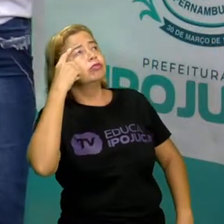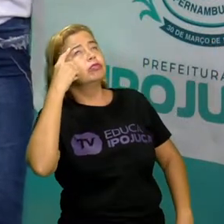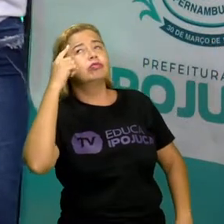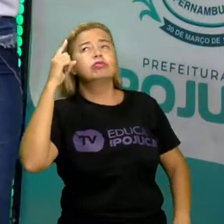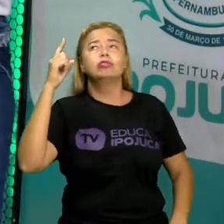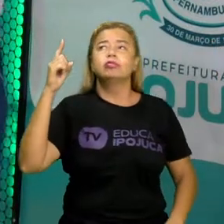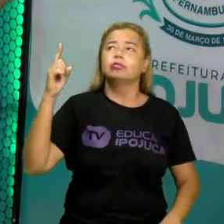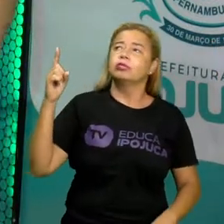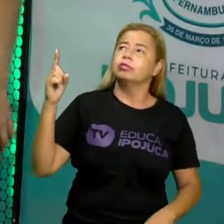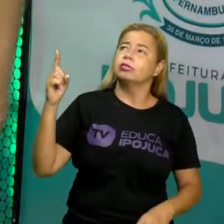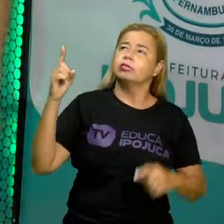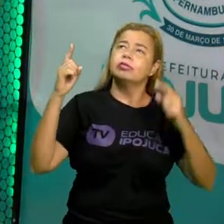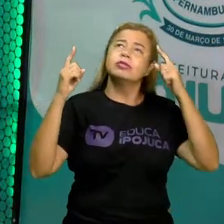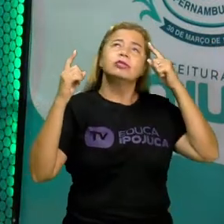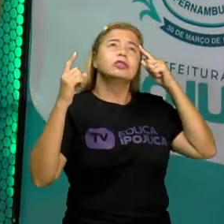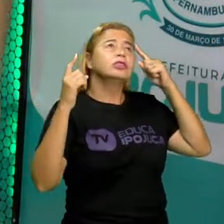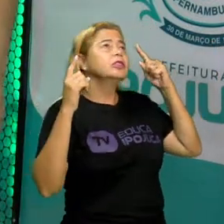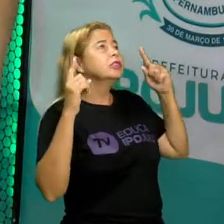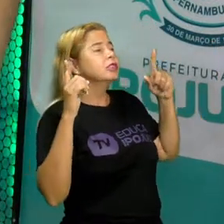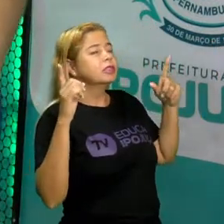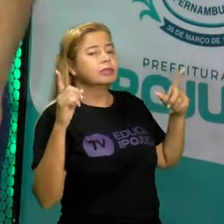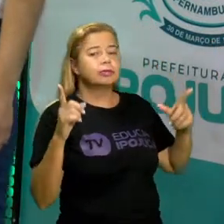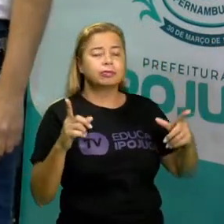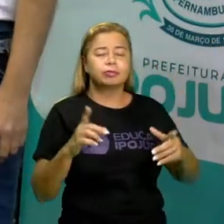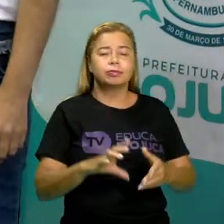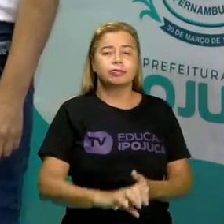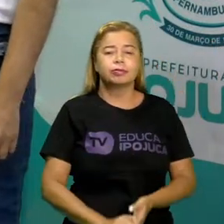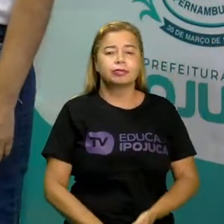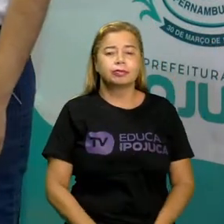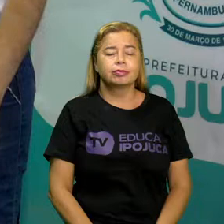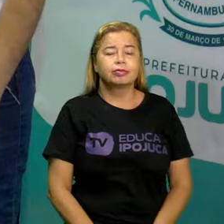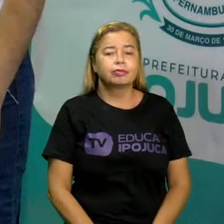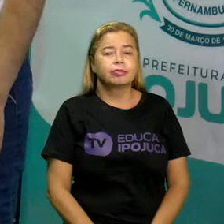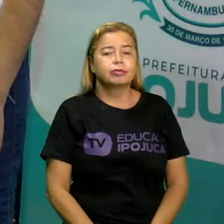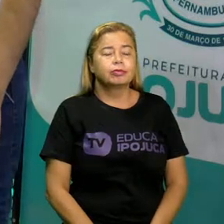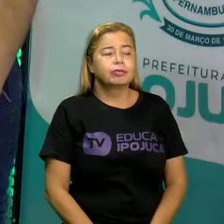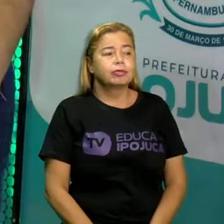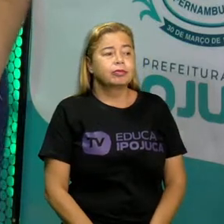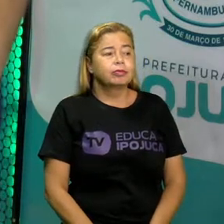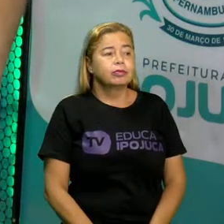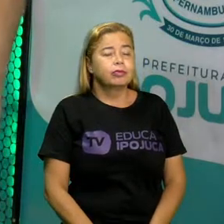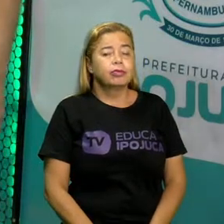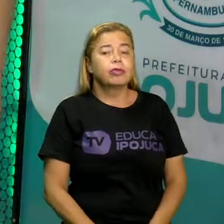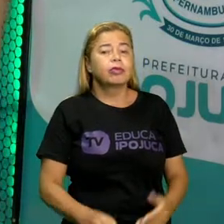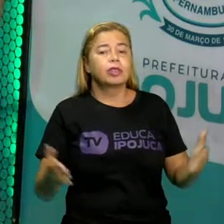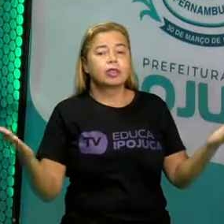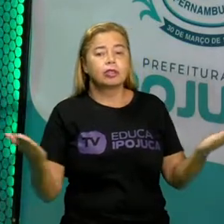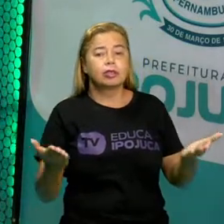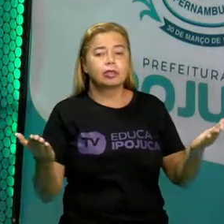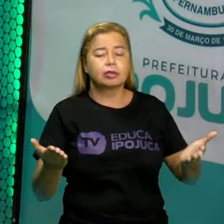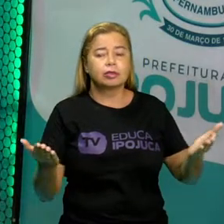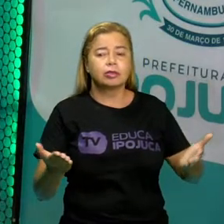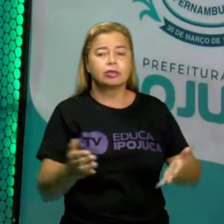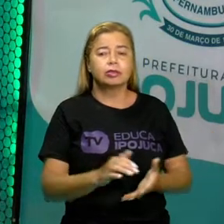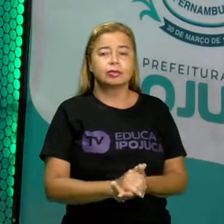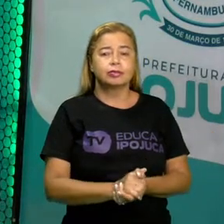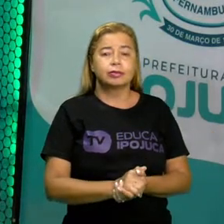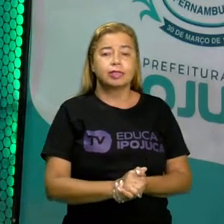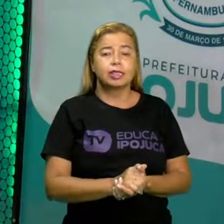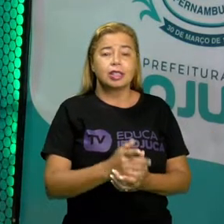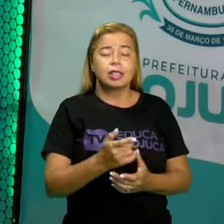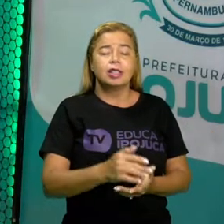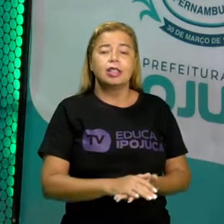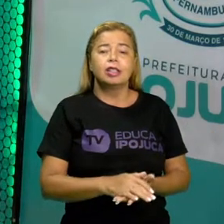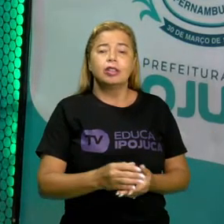no mundo da imaginação. Isso mesmo, crianças. E hoje eu trouxe um